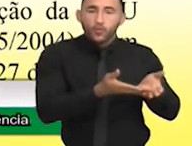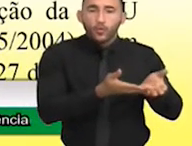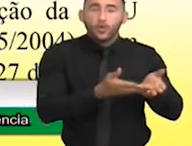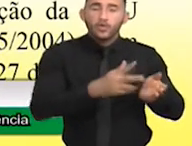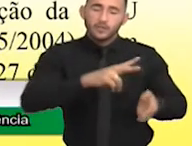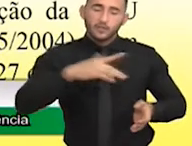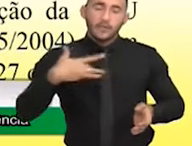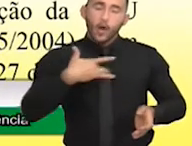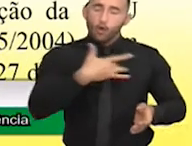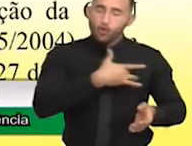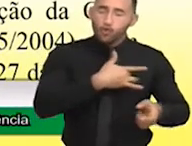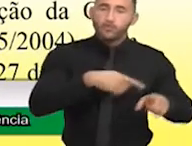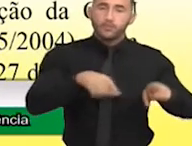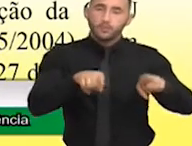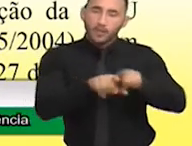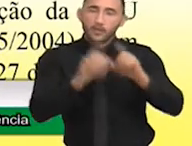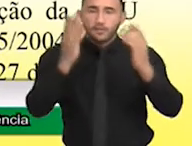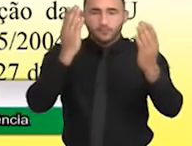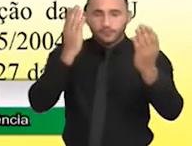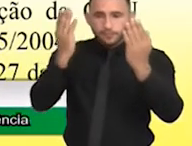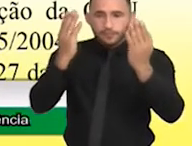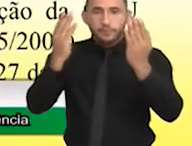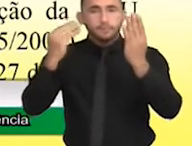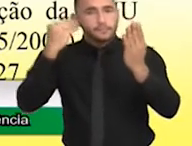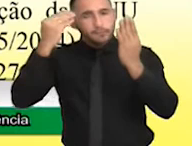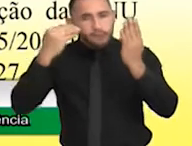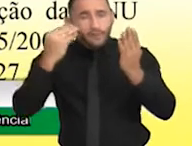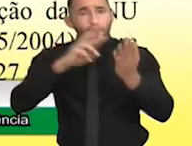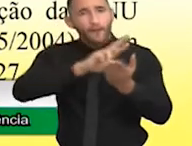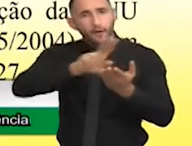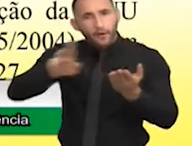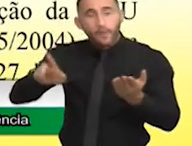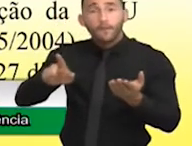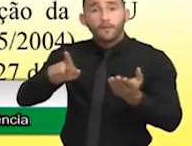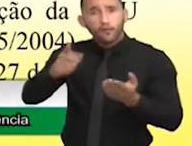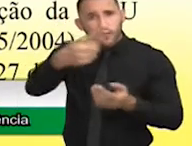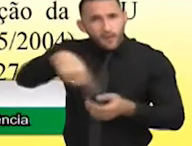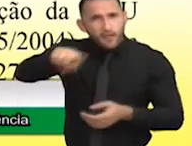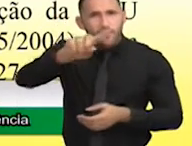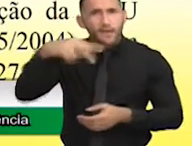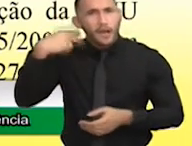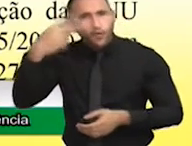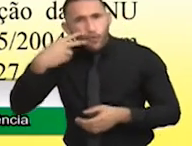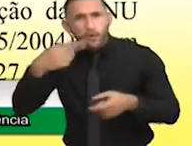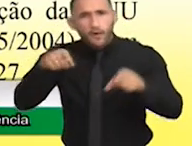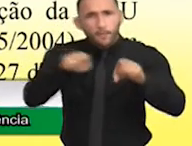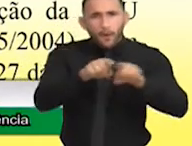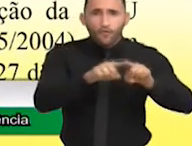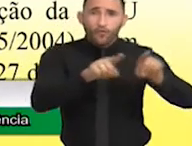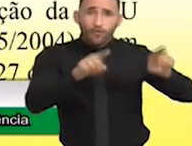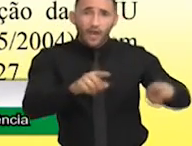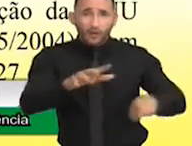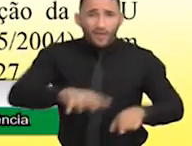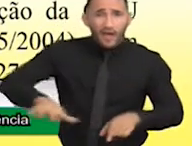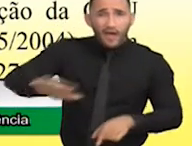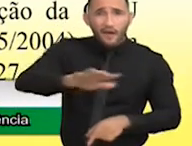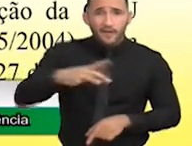terapêuticos e psicoterapêuticos. Senhores viradores, eu gostaria de deixar um convite e senhores funcionários da saúde,